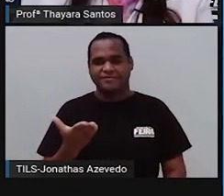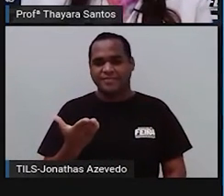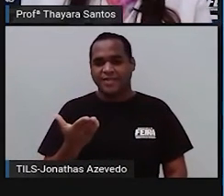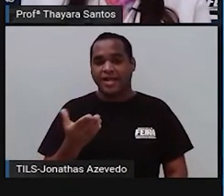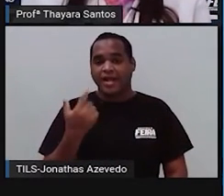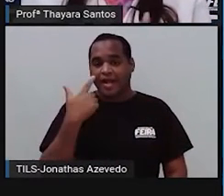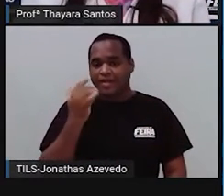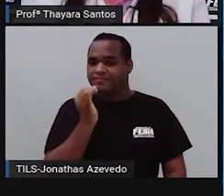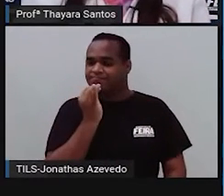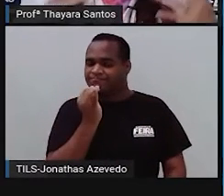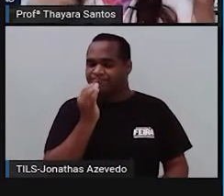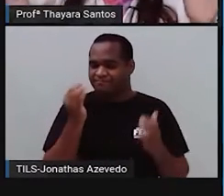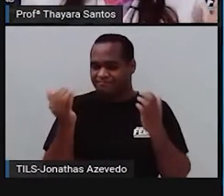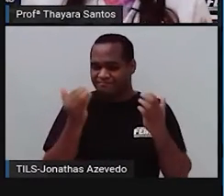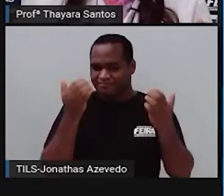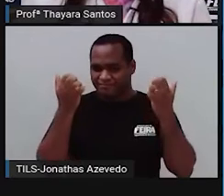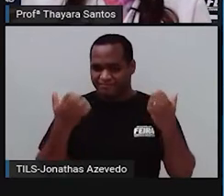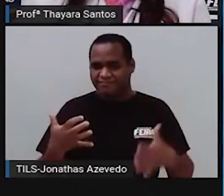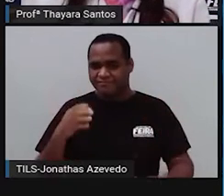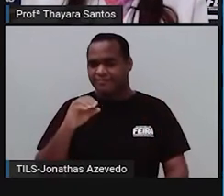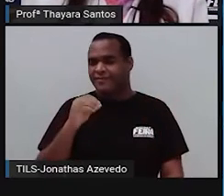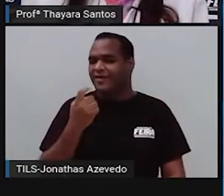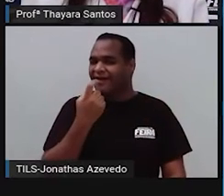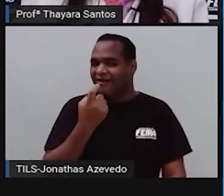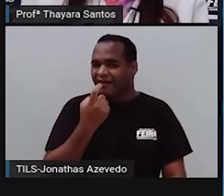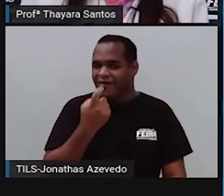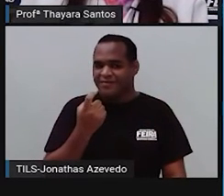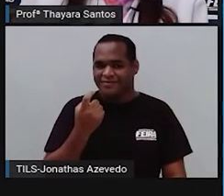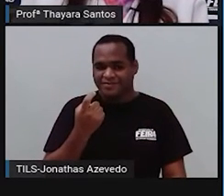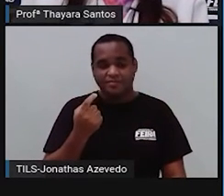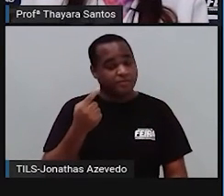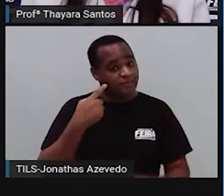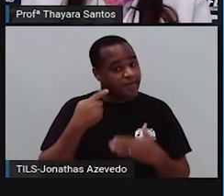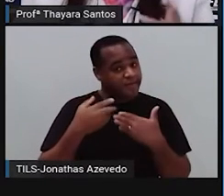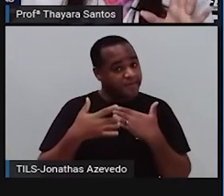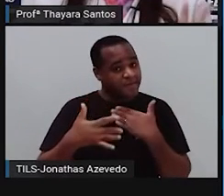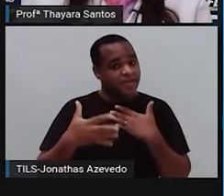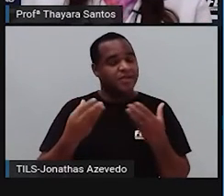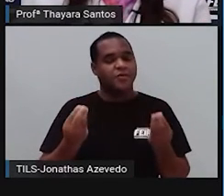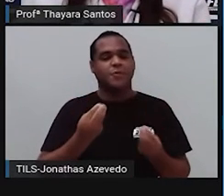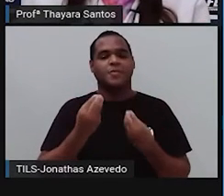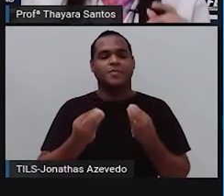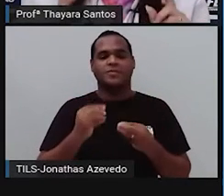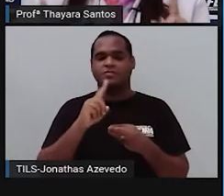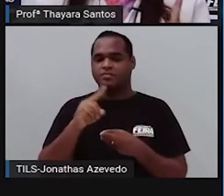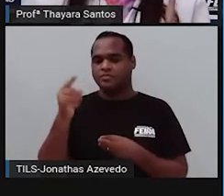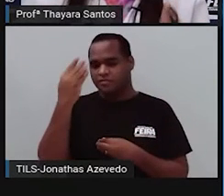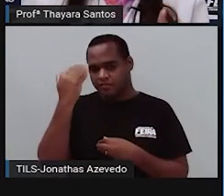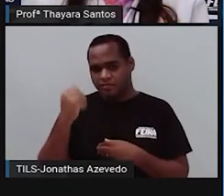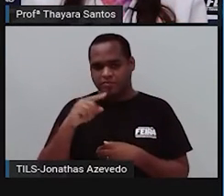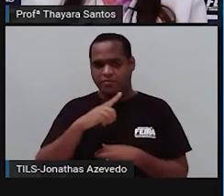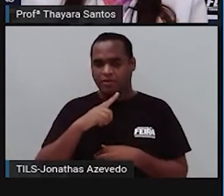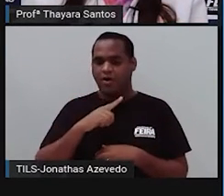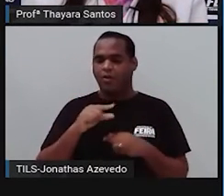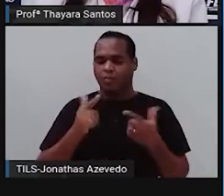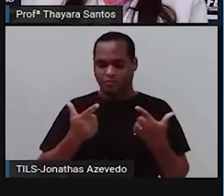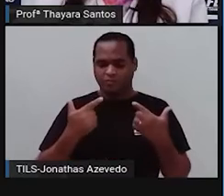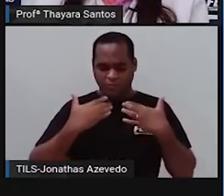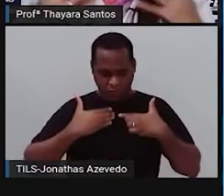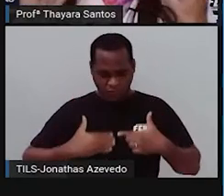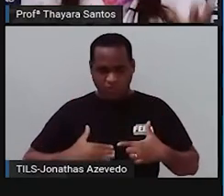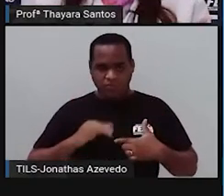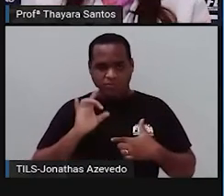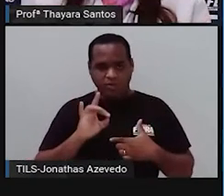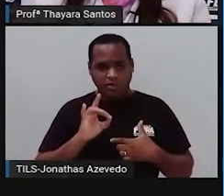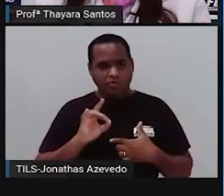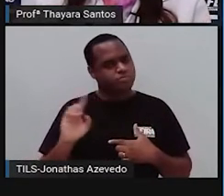botei no exemplo para vocês é o tecido ósseo. A gente vai falar mais dele adiante. Então, só para vocês saberem, a gente não só tem um tipo de tecido no nosso corpo, a